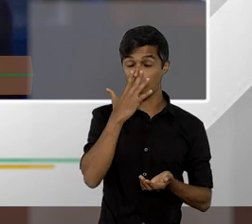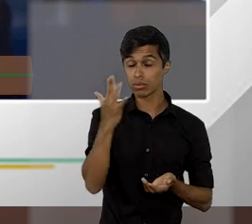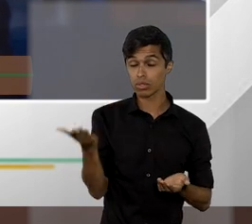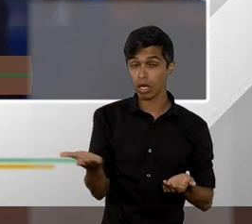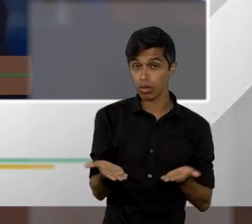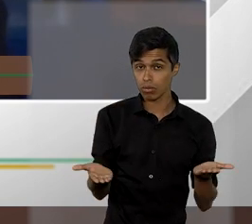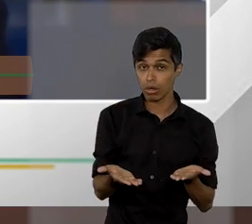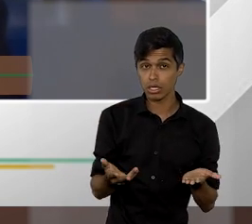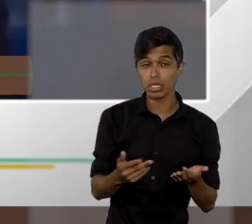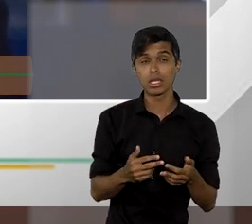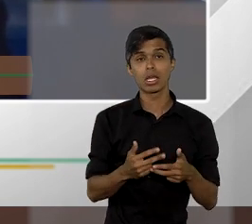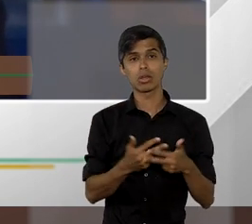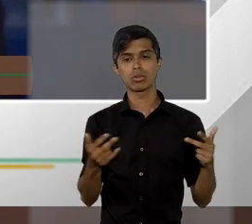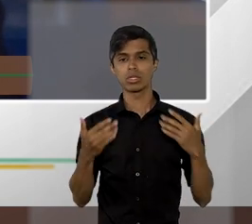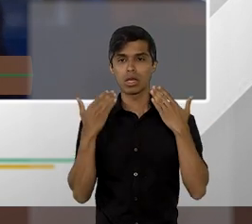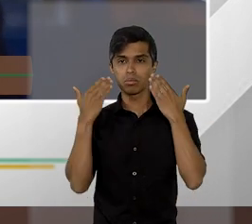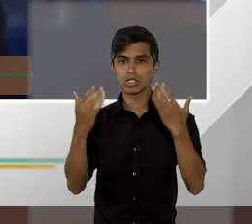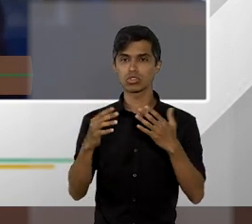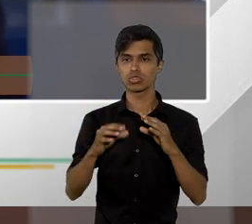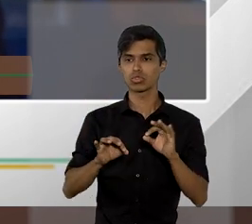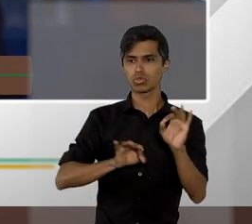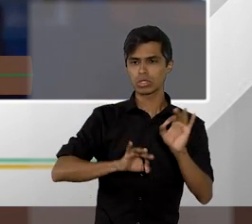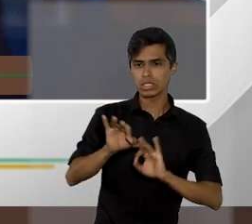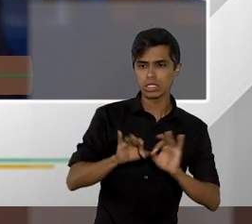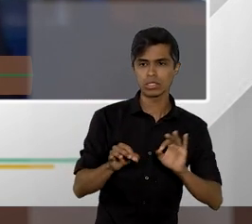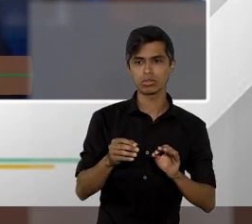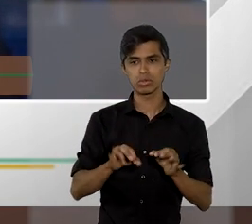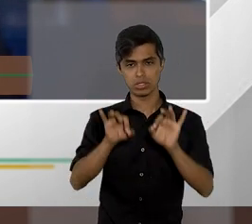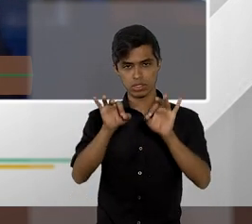as coisas estão sendo colocadas no seu devido eixo.